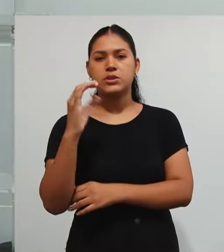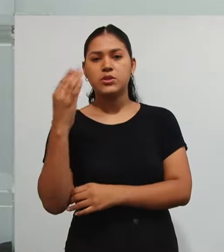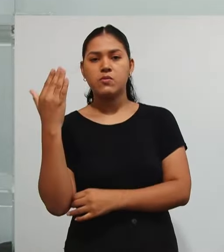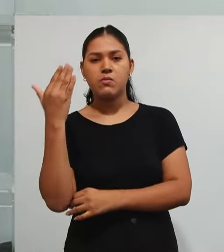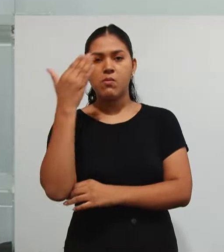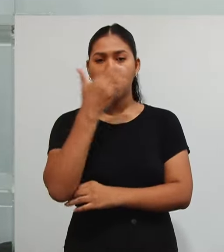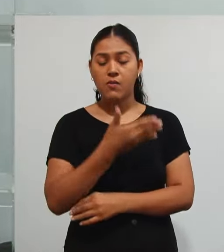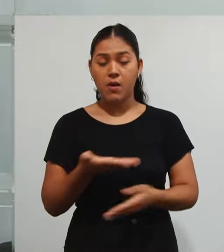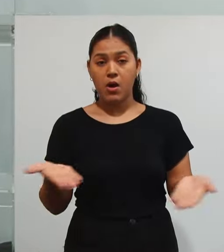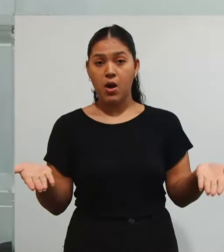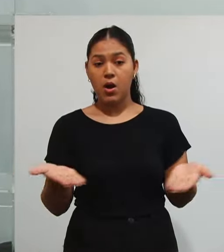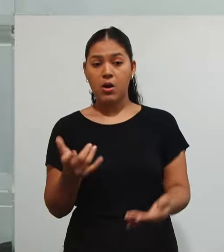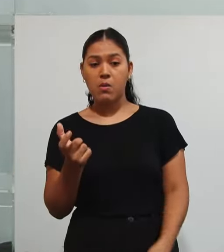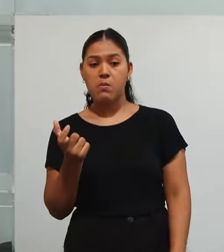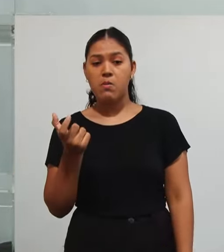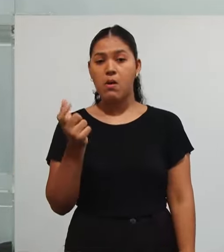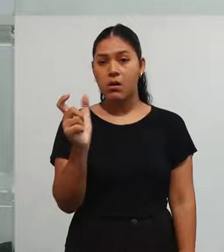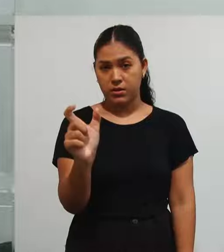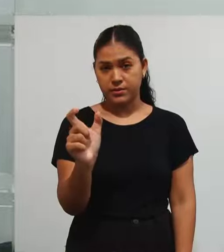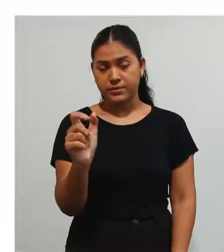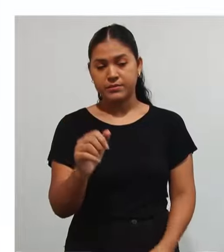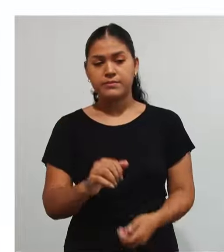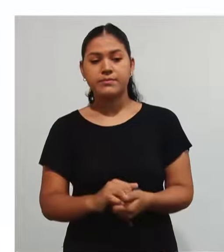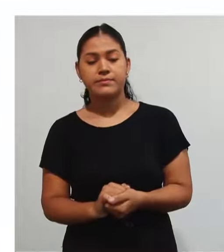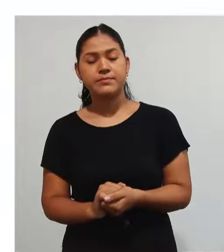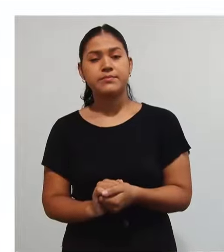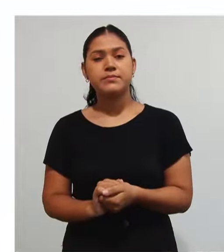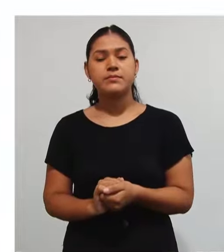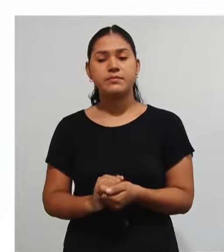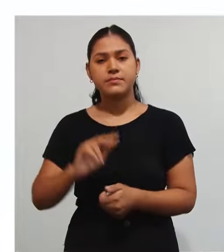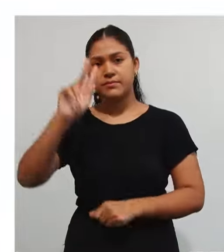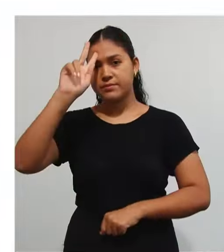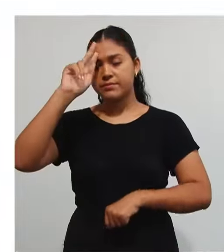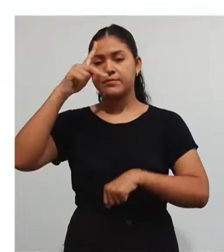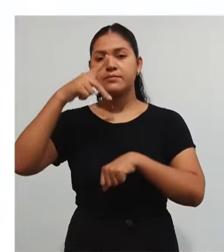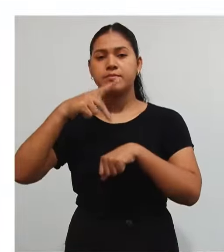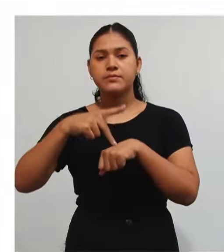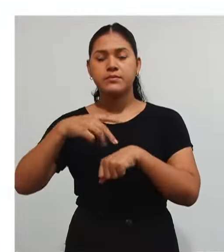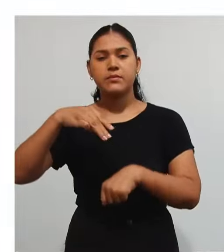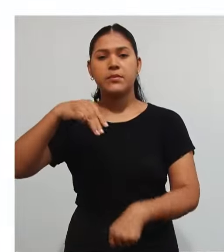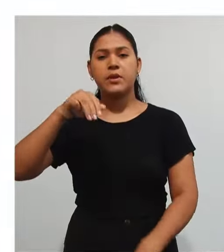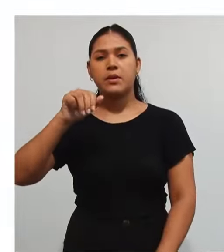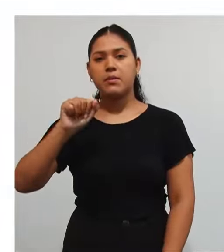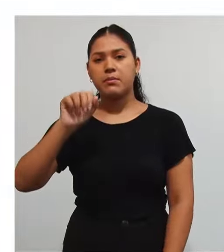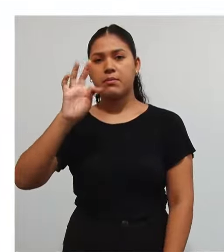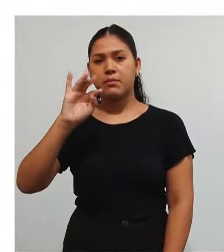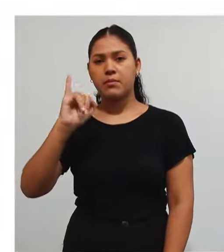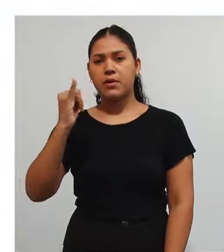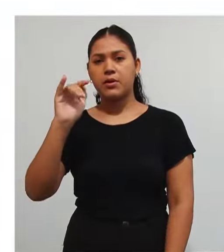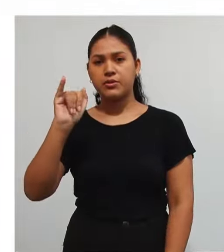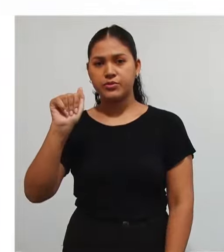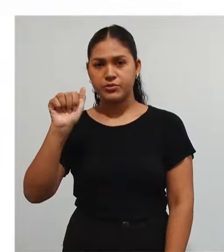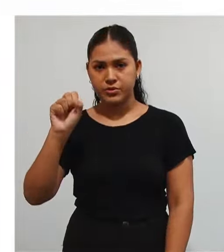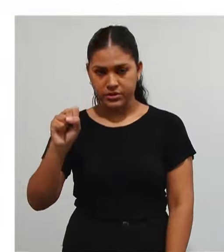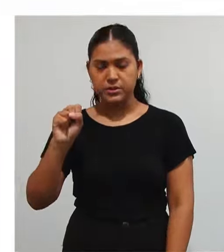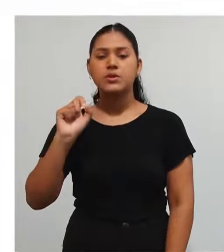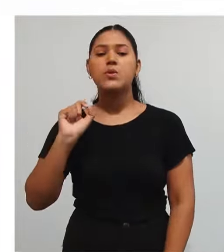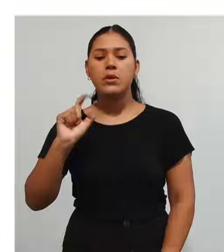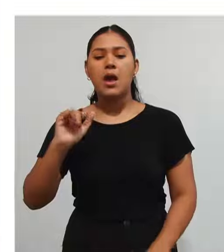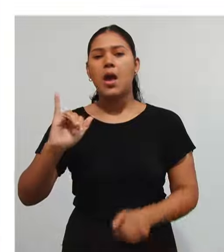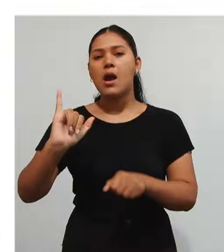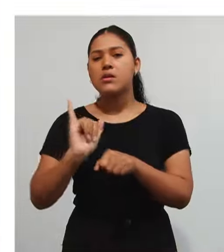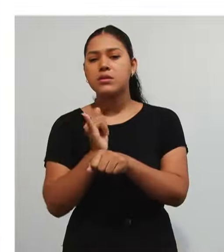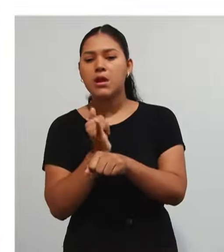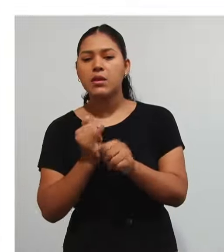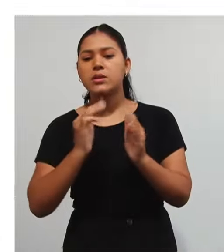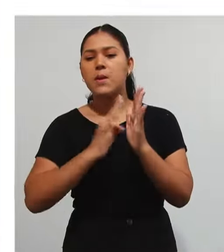Nosso termo Bem Para Matias Refere-se Um conjunto De mecanismos E procedimentos